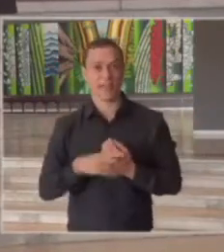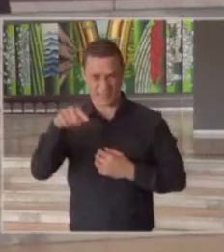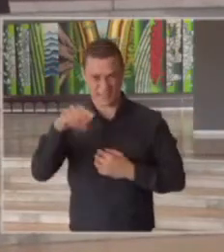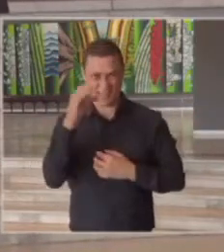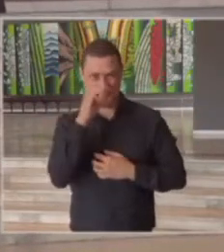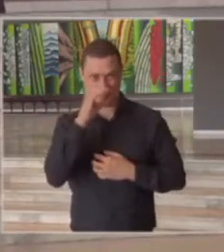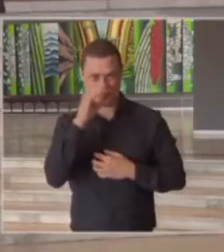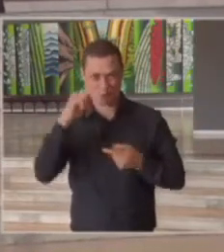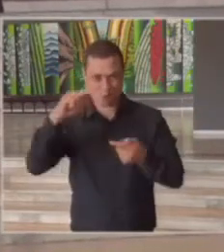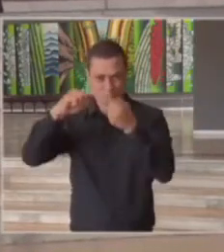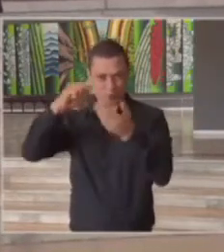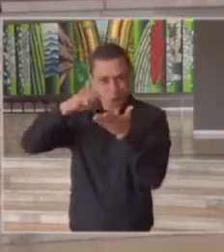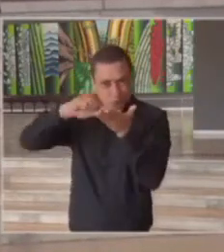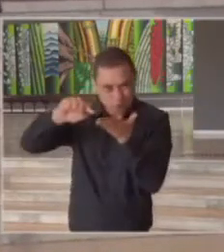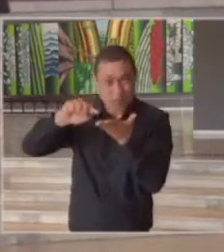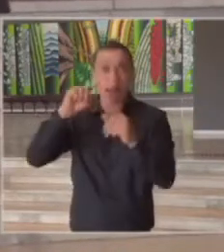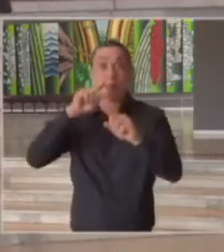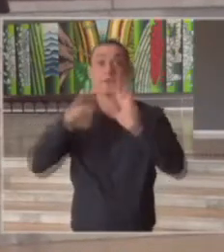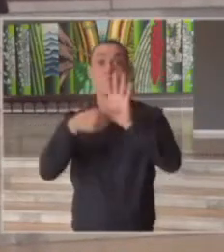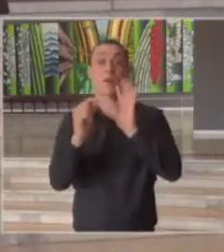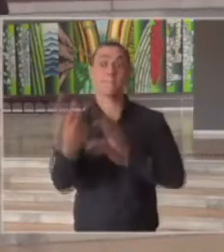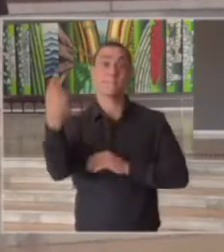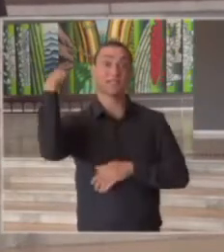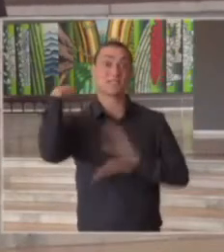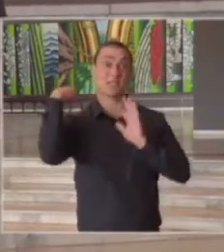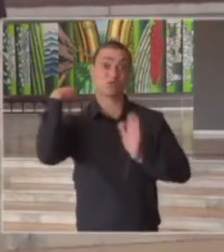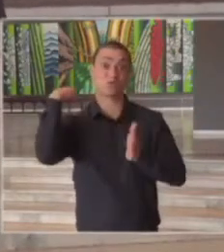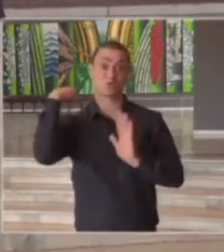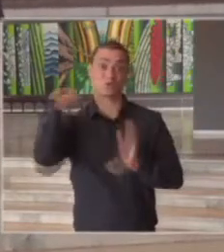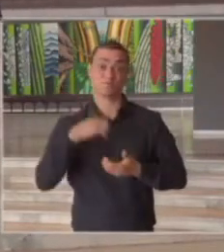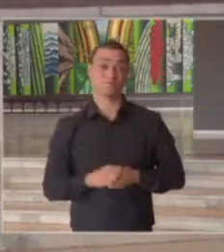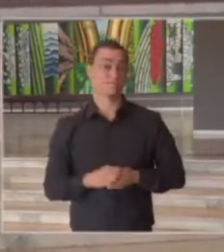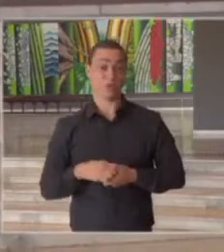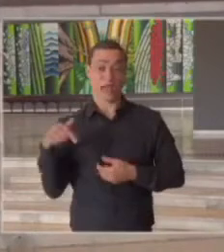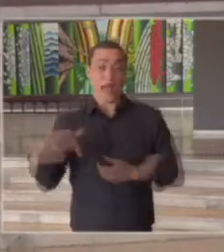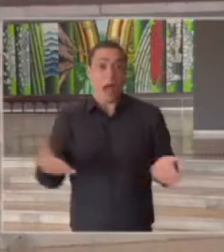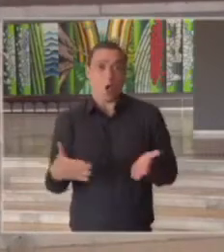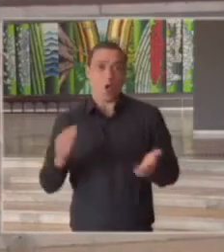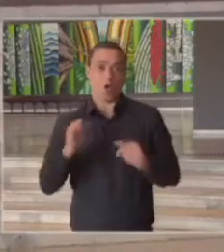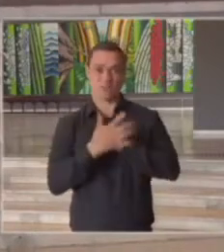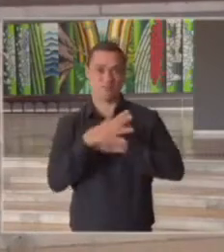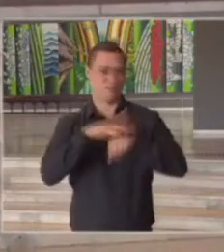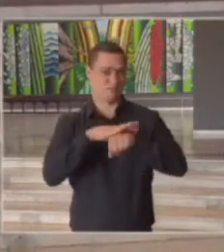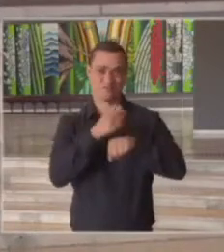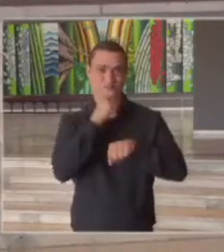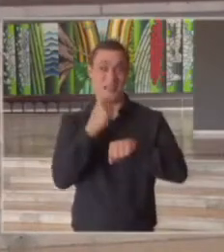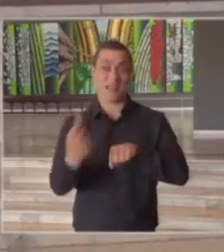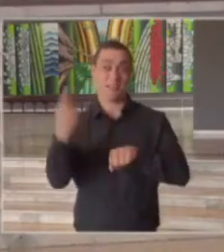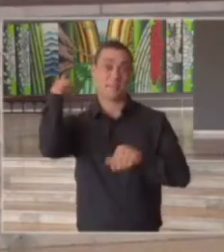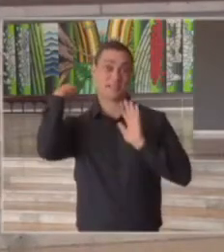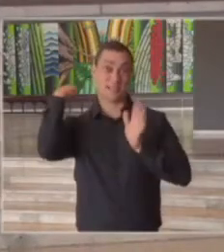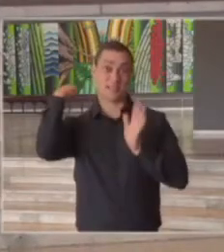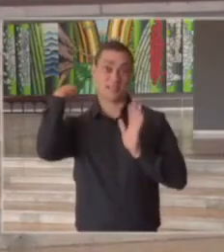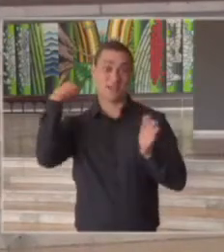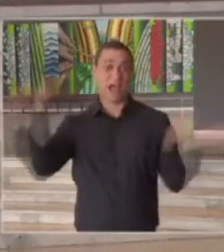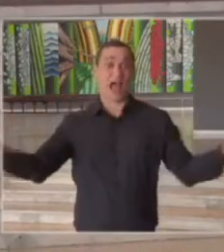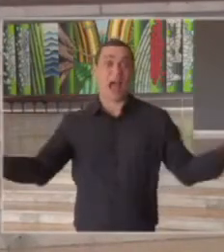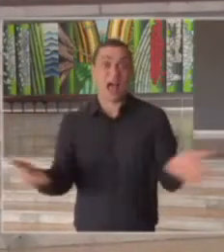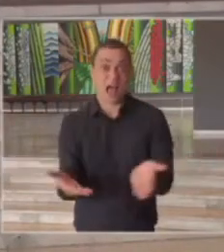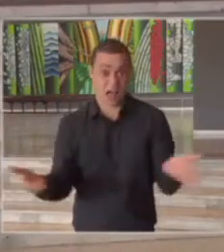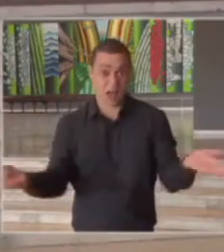como eu mostrei é uma fotografia do passado é o que já aconteceu a fotografia do momento